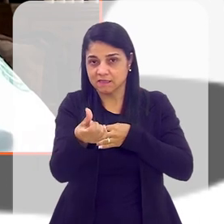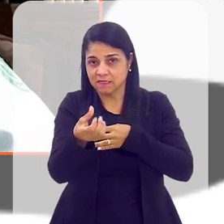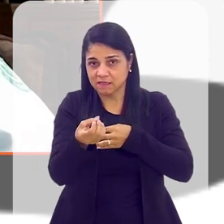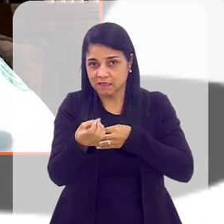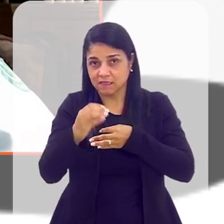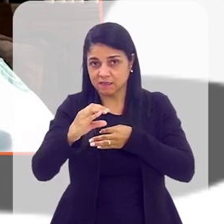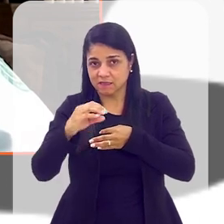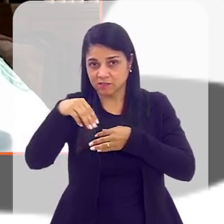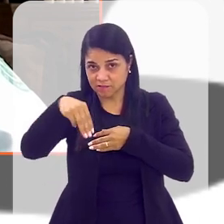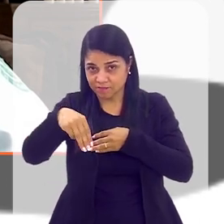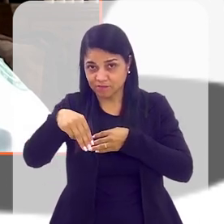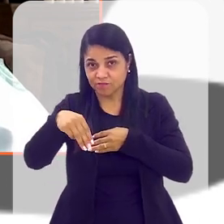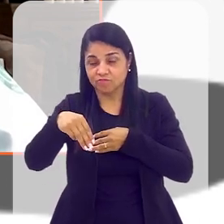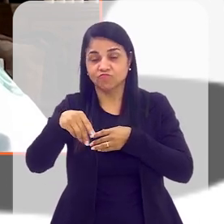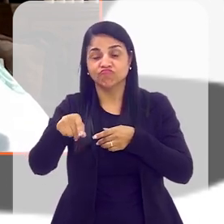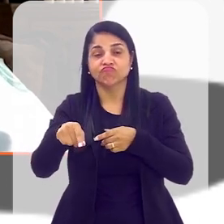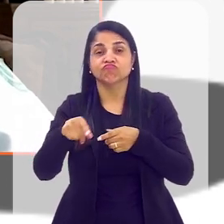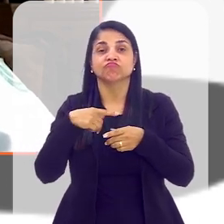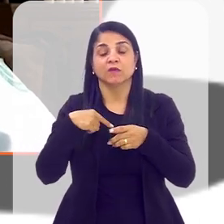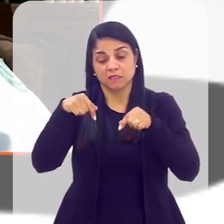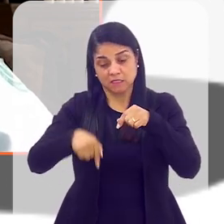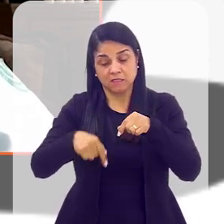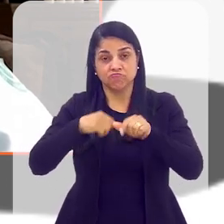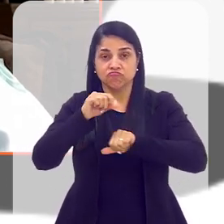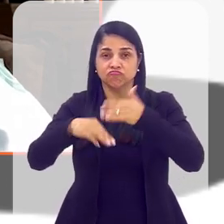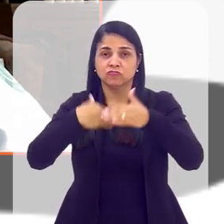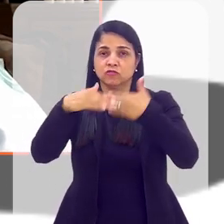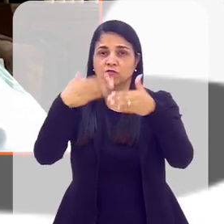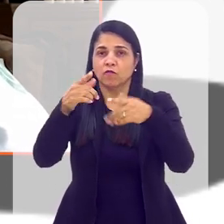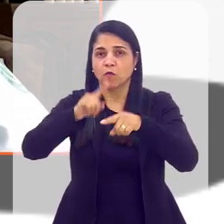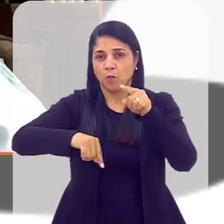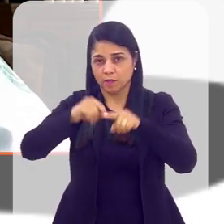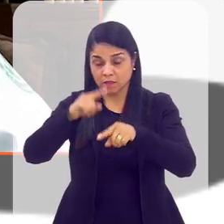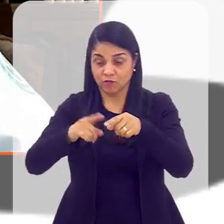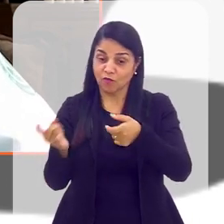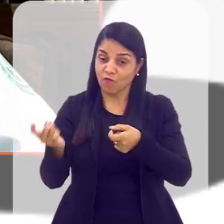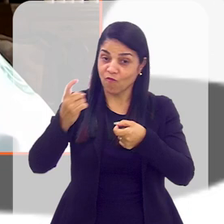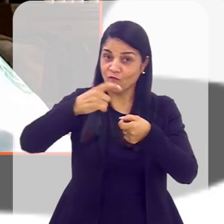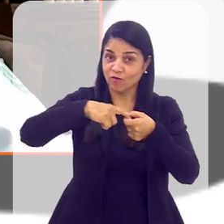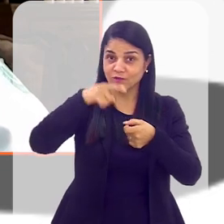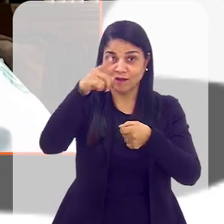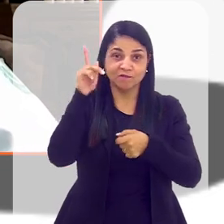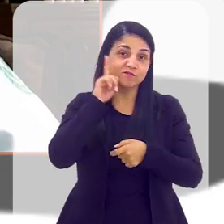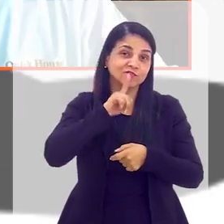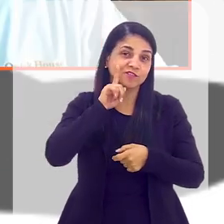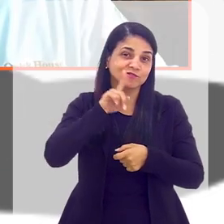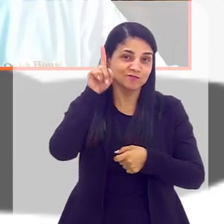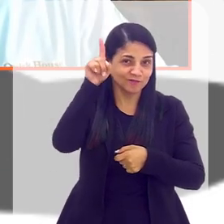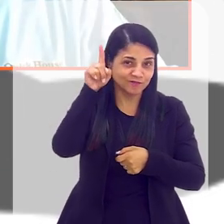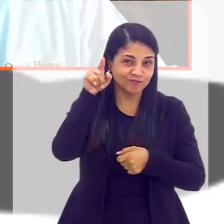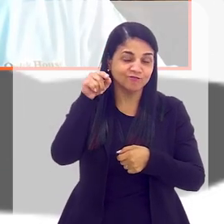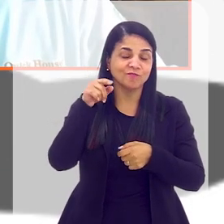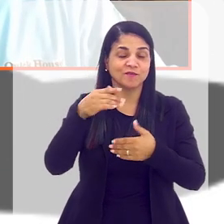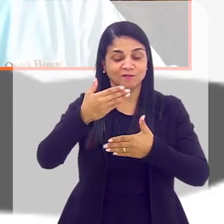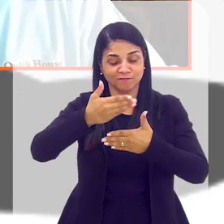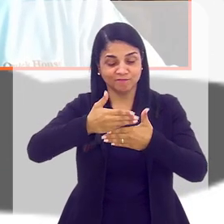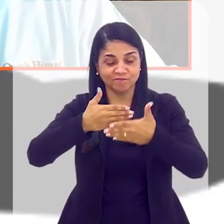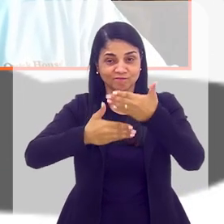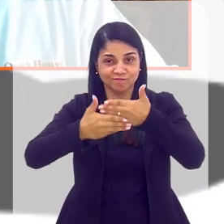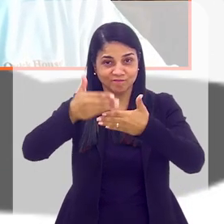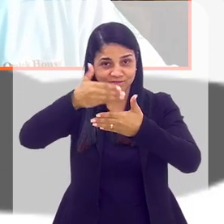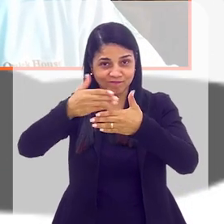Então, a inspiração foi americana, mas nós desenvolvemos o produto aqui, e agora estamos levando de volta para lá, exatamente para que nosso painel